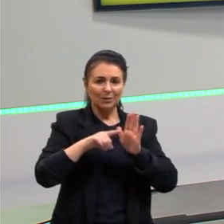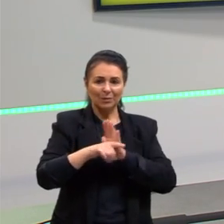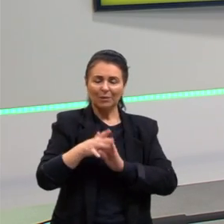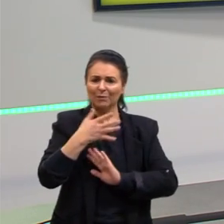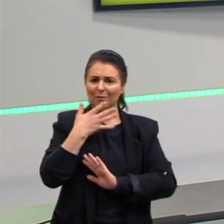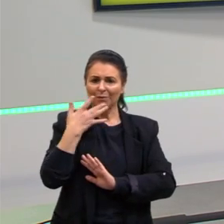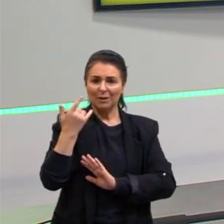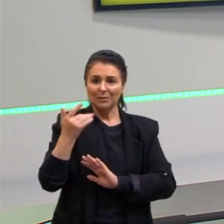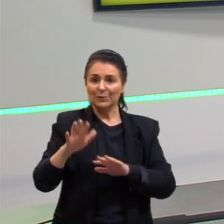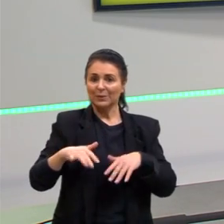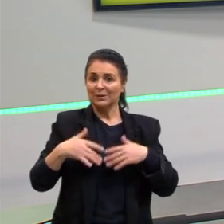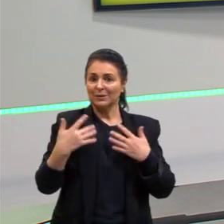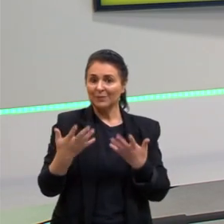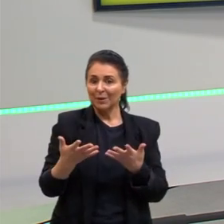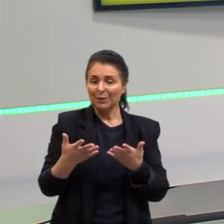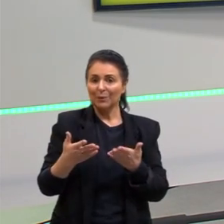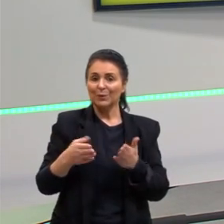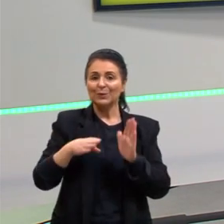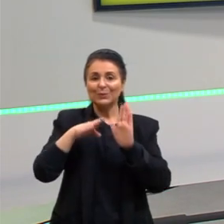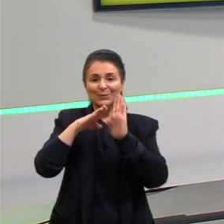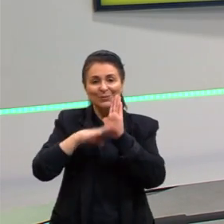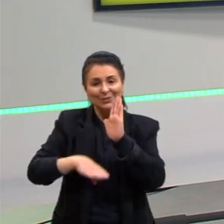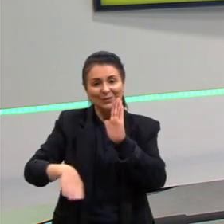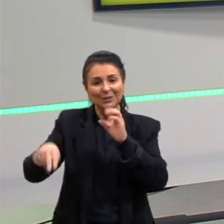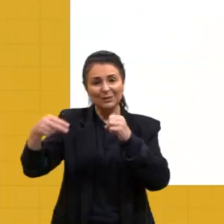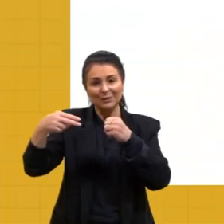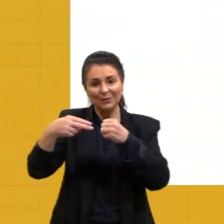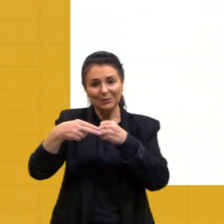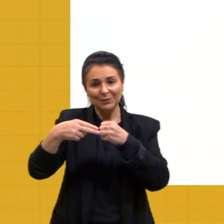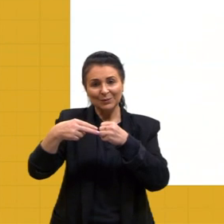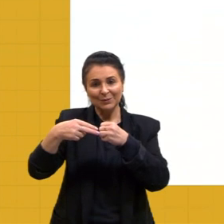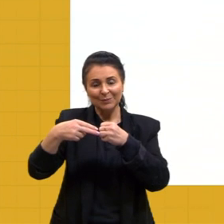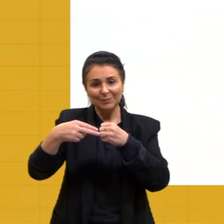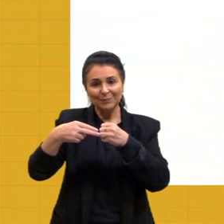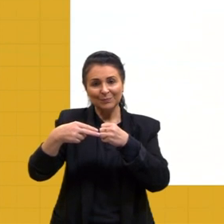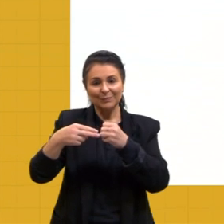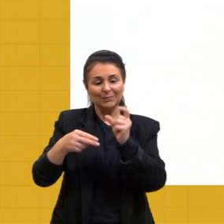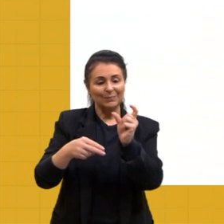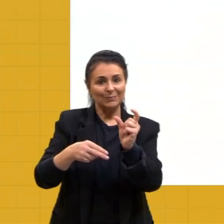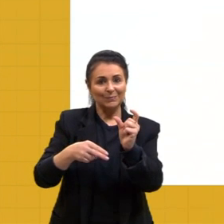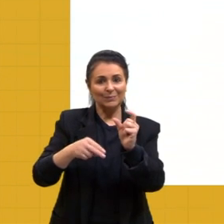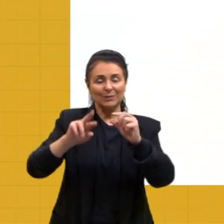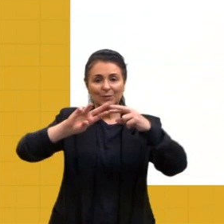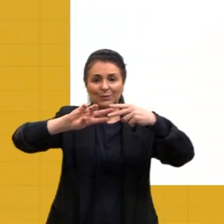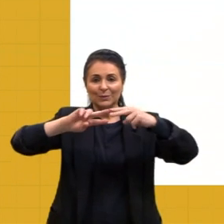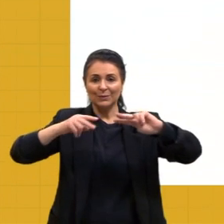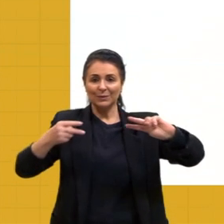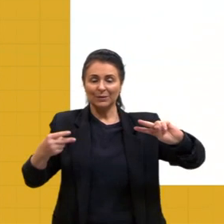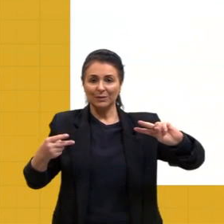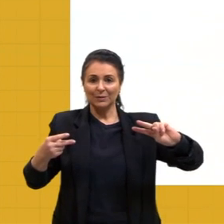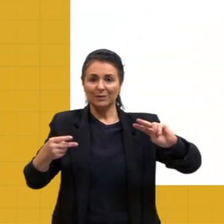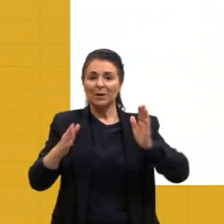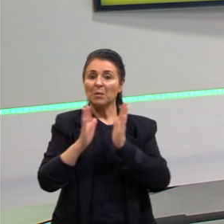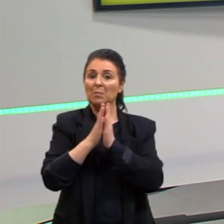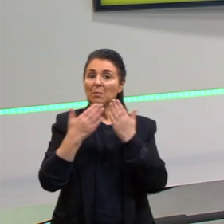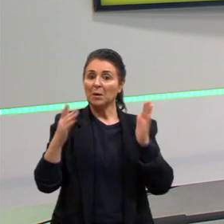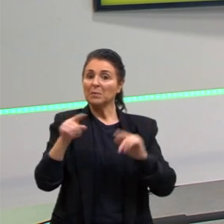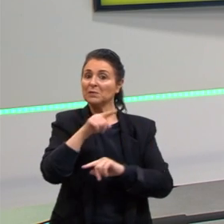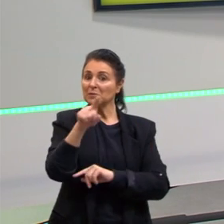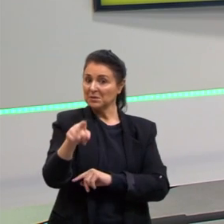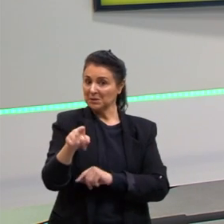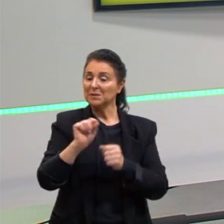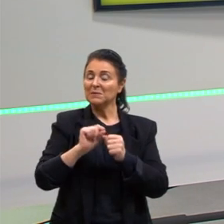fácil. Então, vai ser retirada lá no núcleo, o fragmento de DNA. Parabéns para vocês que